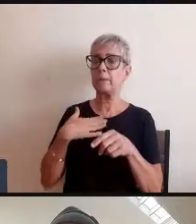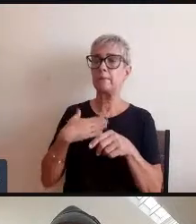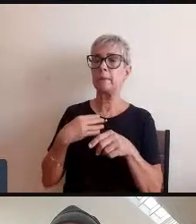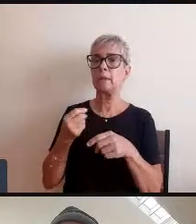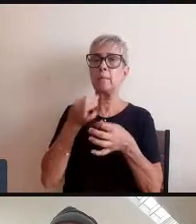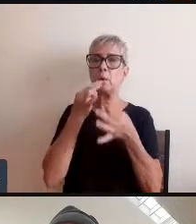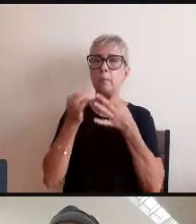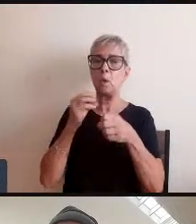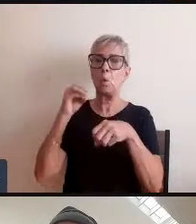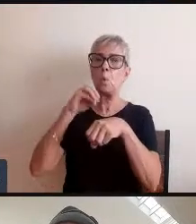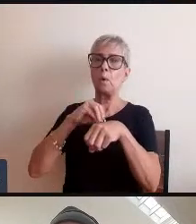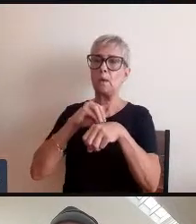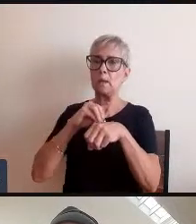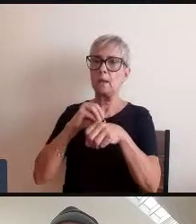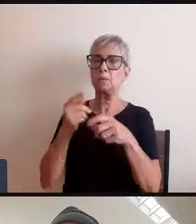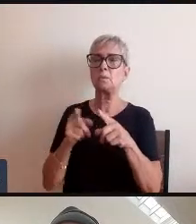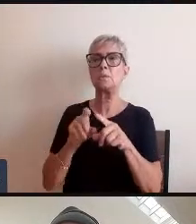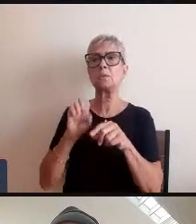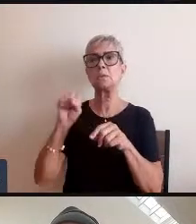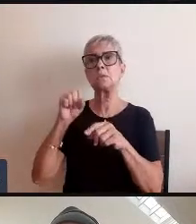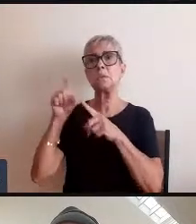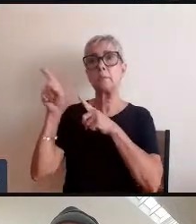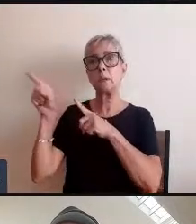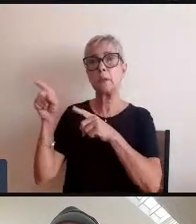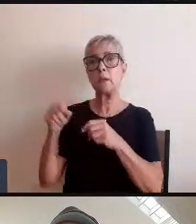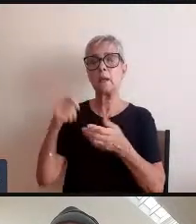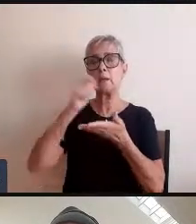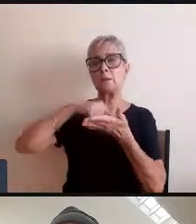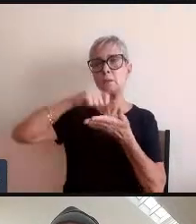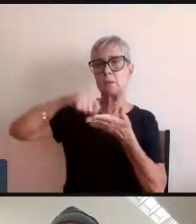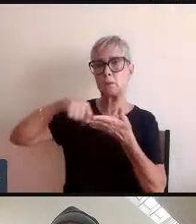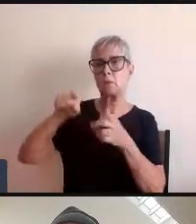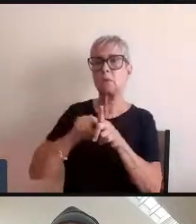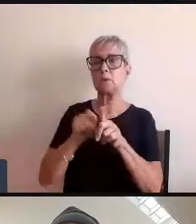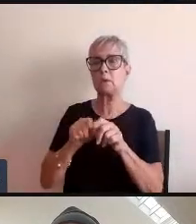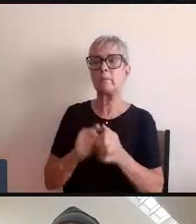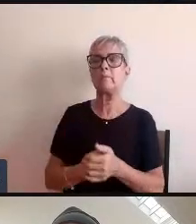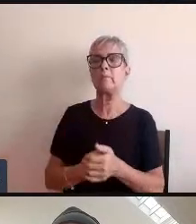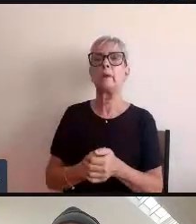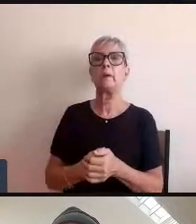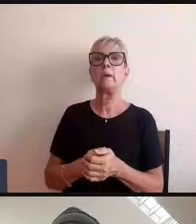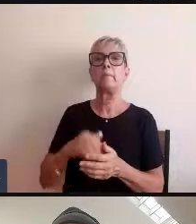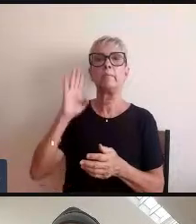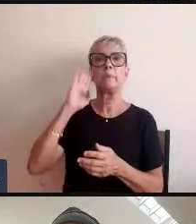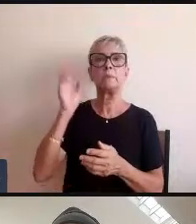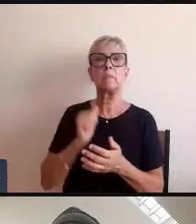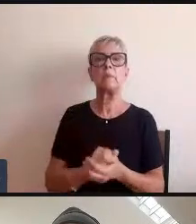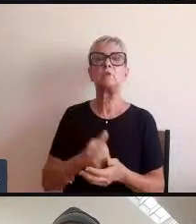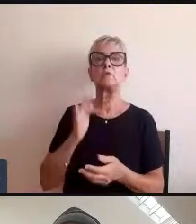ela também ela é uma uma escritora feminista também principalmente do feminismo